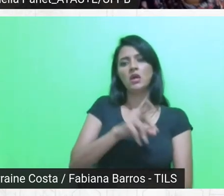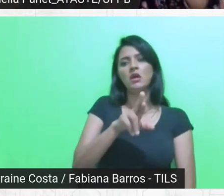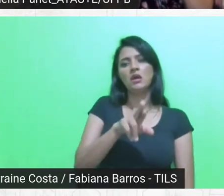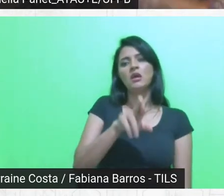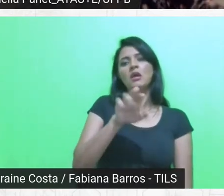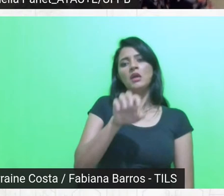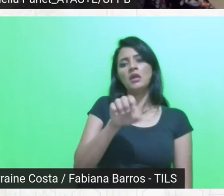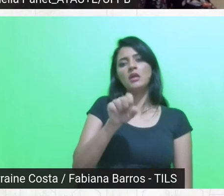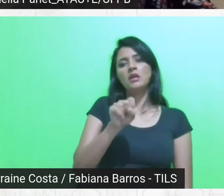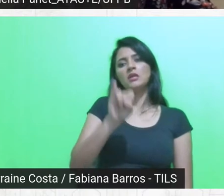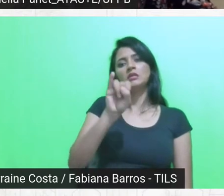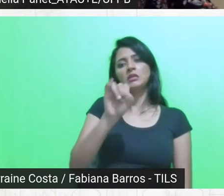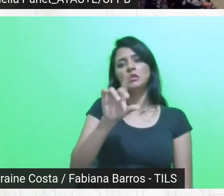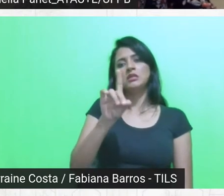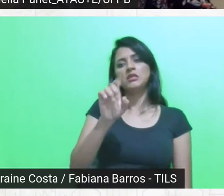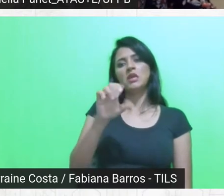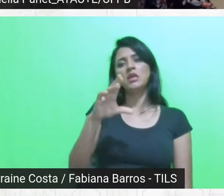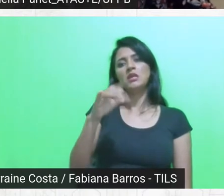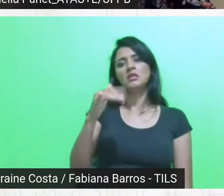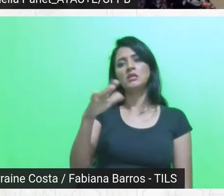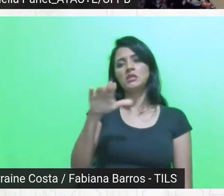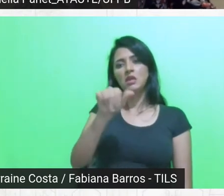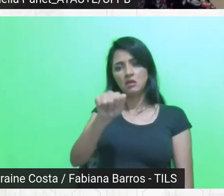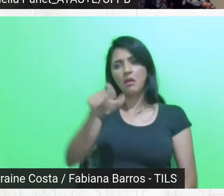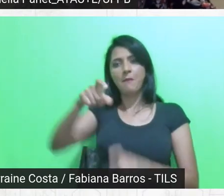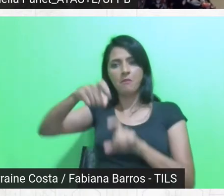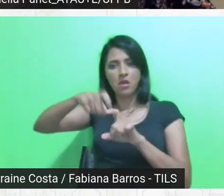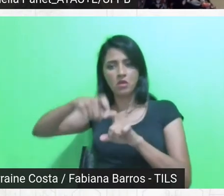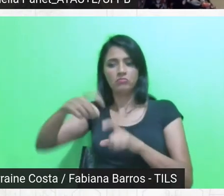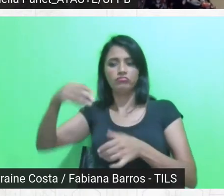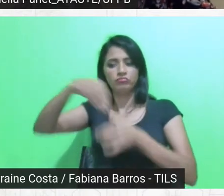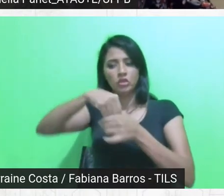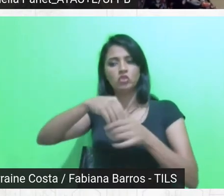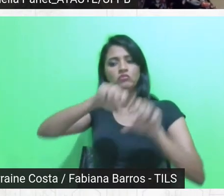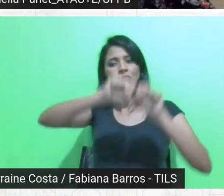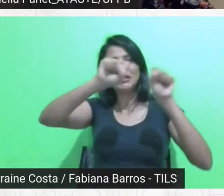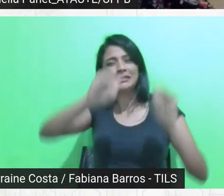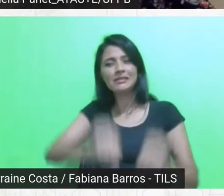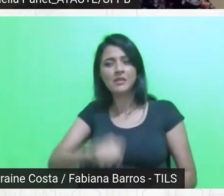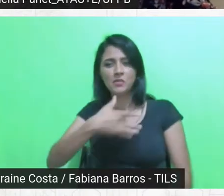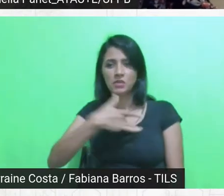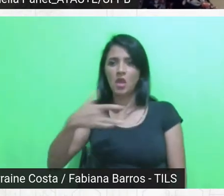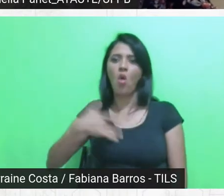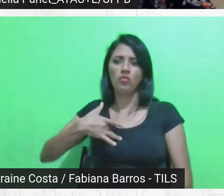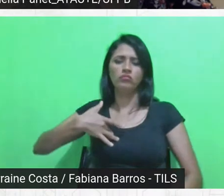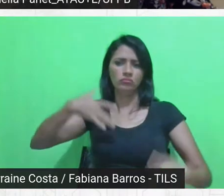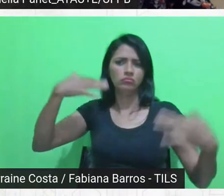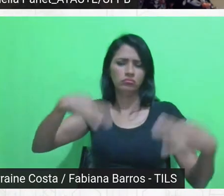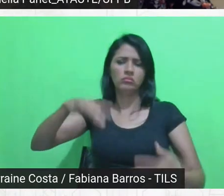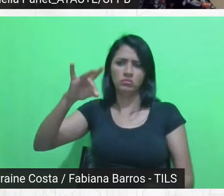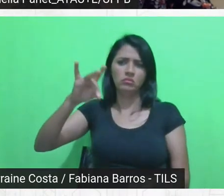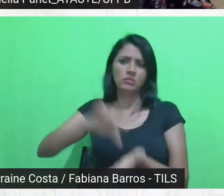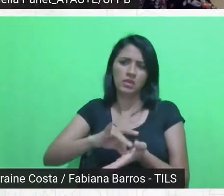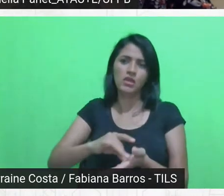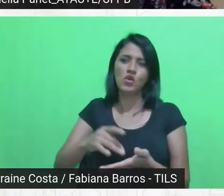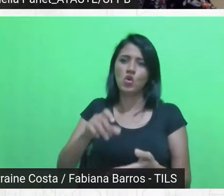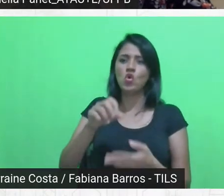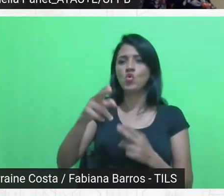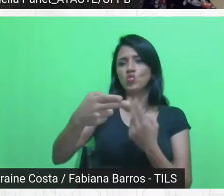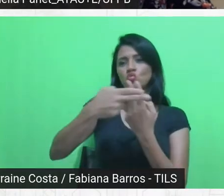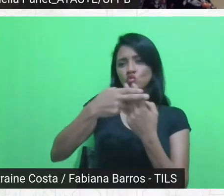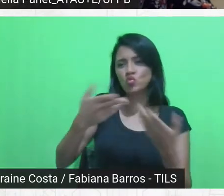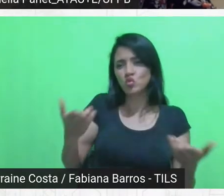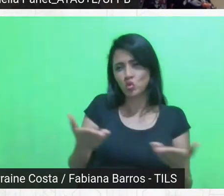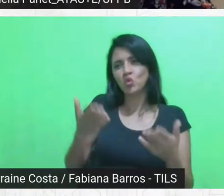elas estão muito engajadas dentro de um sistema de saúde muito eficiente, né, o SUS hoje brasileiro, ele é uma referência.